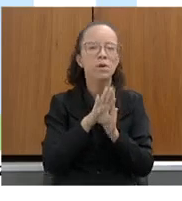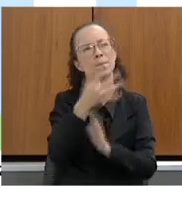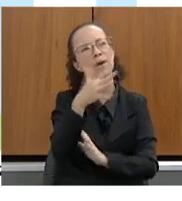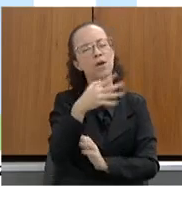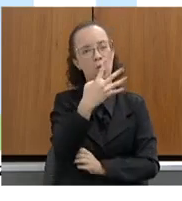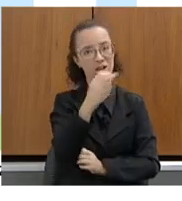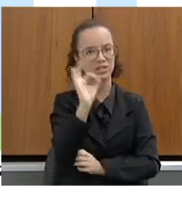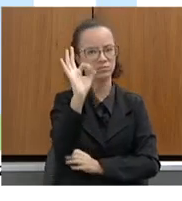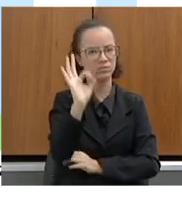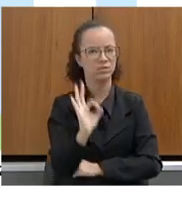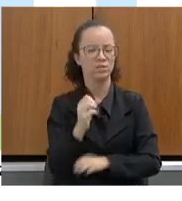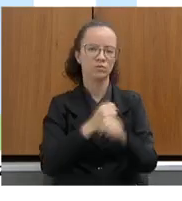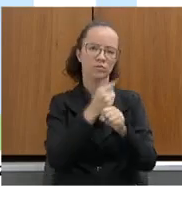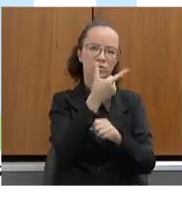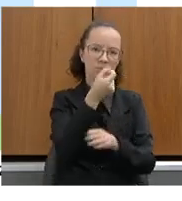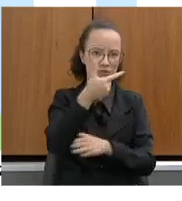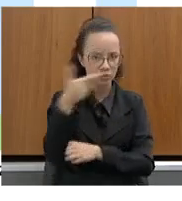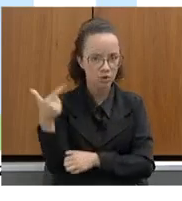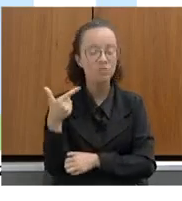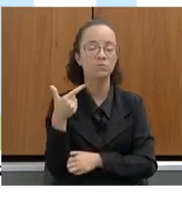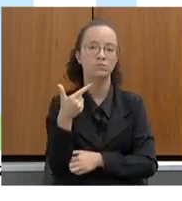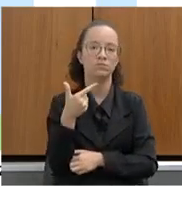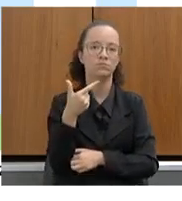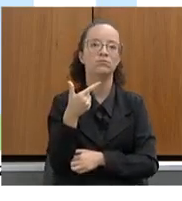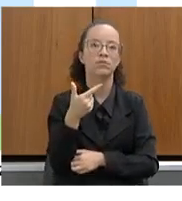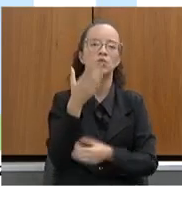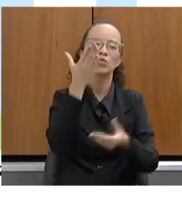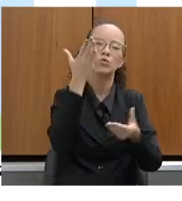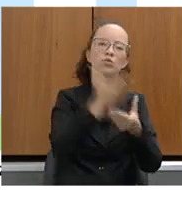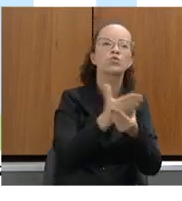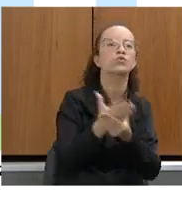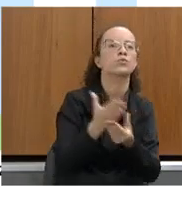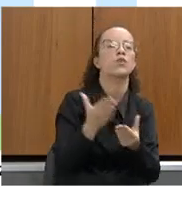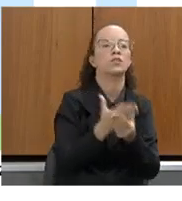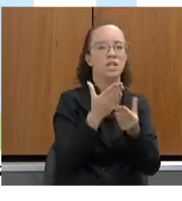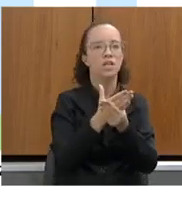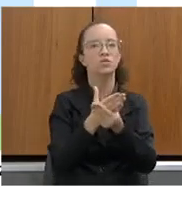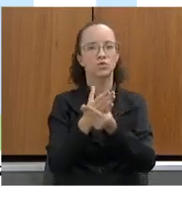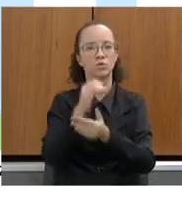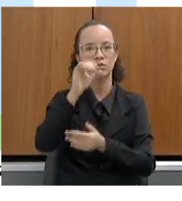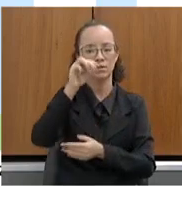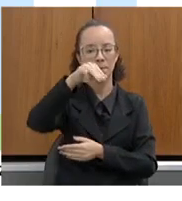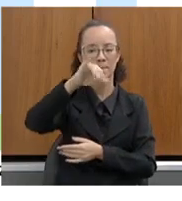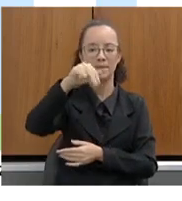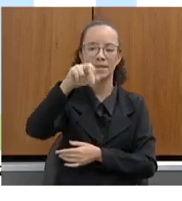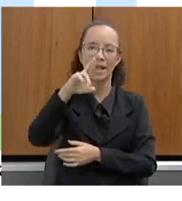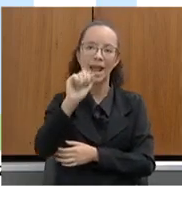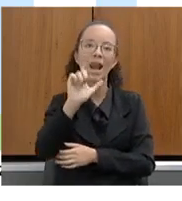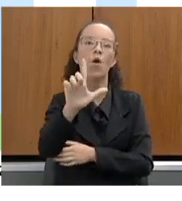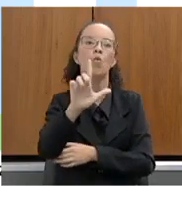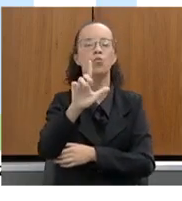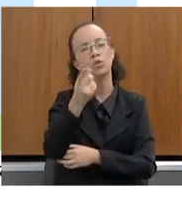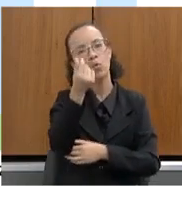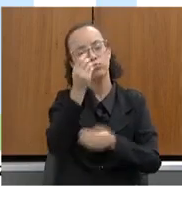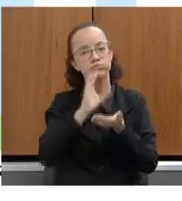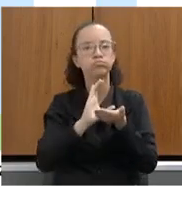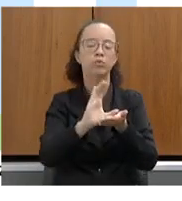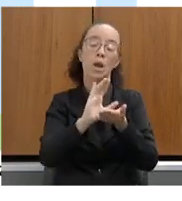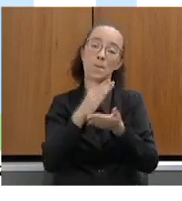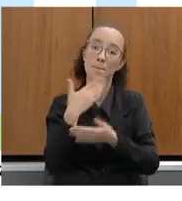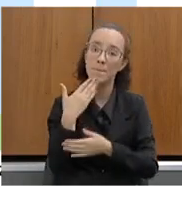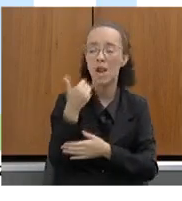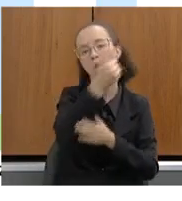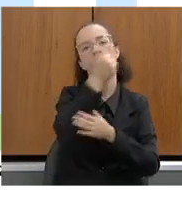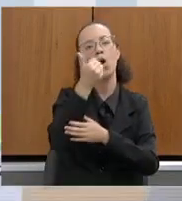40% em 2022 nos processos de compensação minerária, ou seja, com um investimento maior